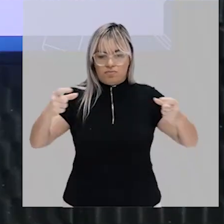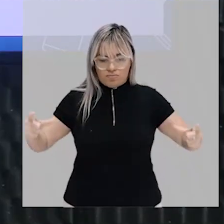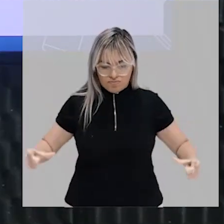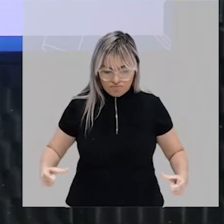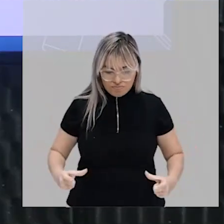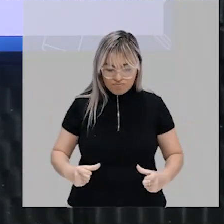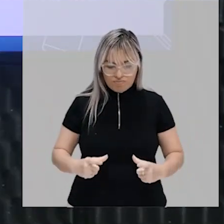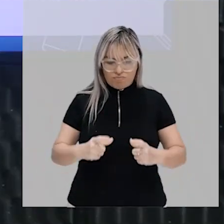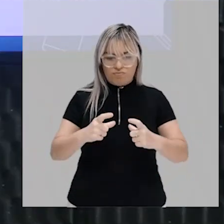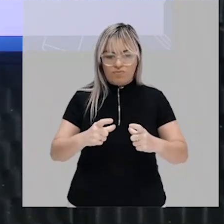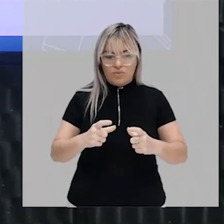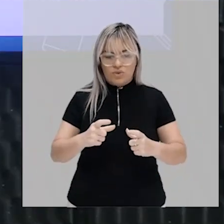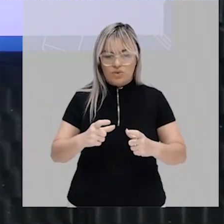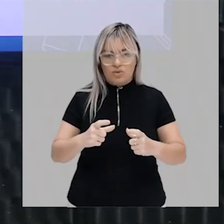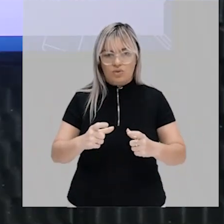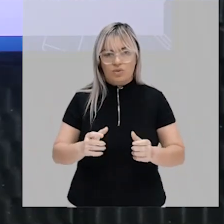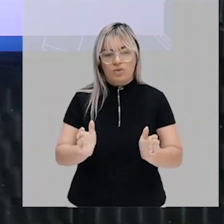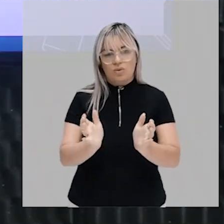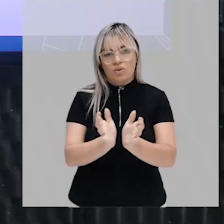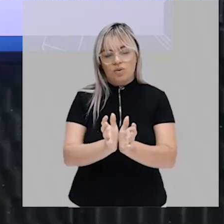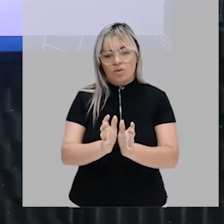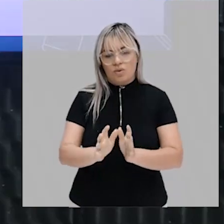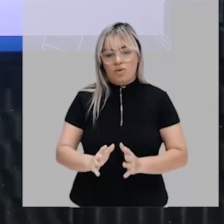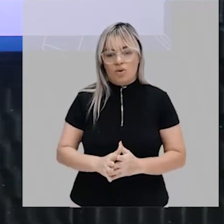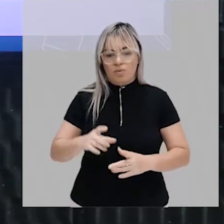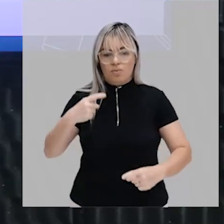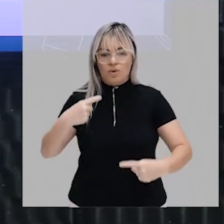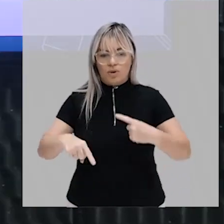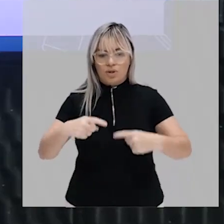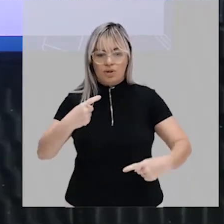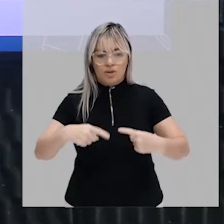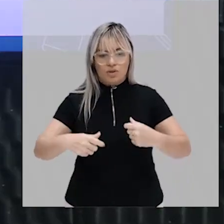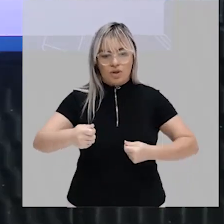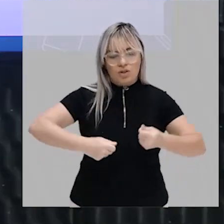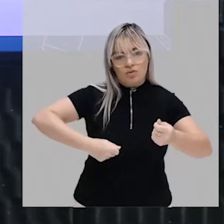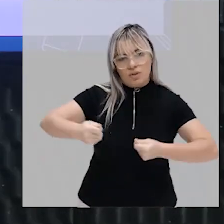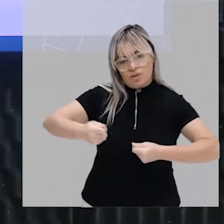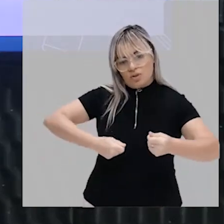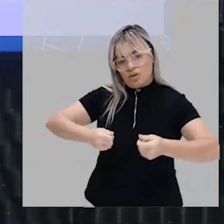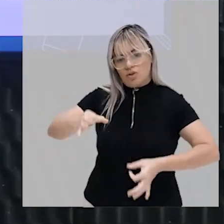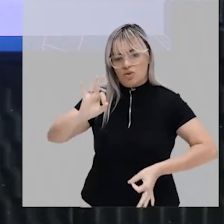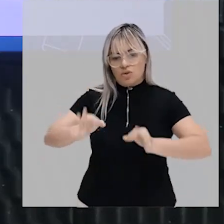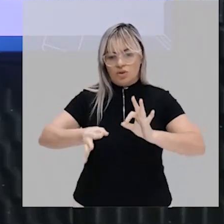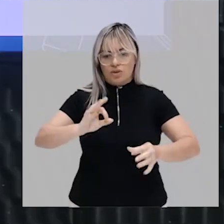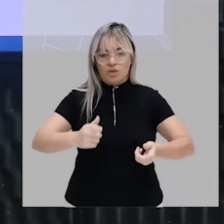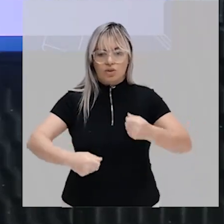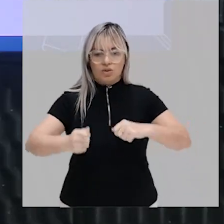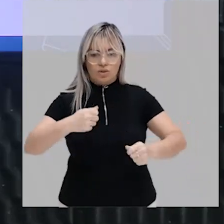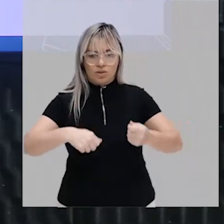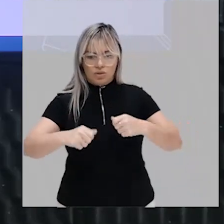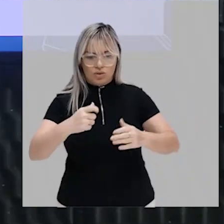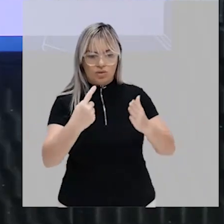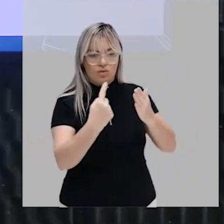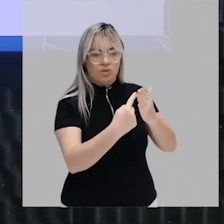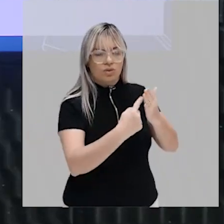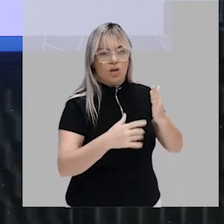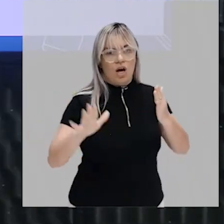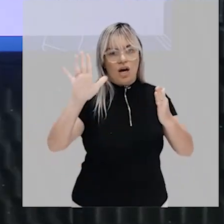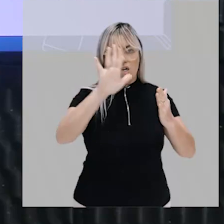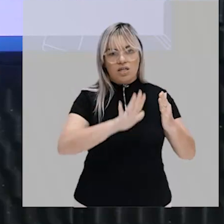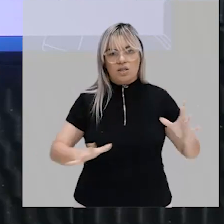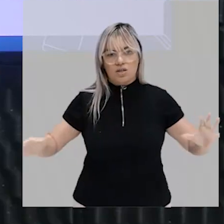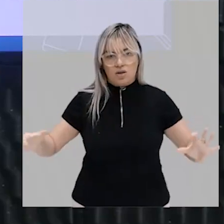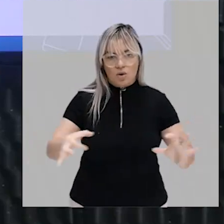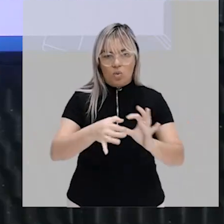jurídica e econômica em torno de um projeto de nação unificada nas aulas de história